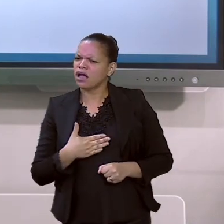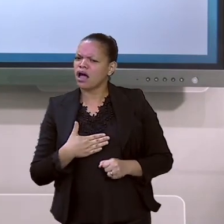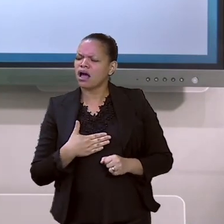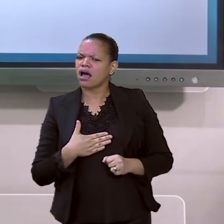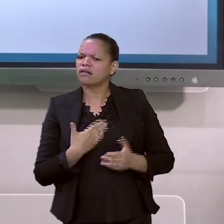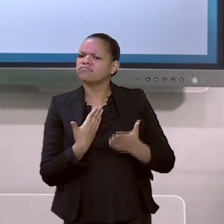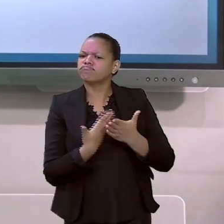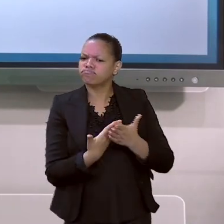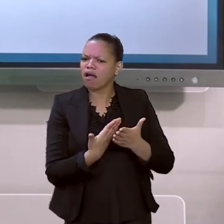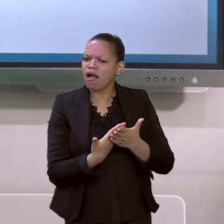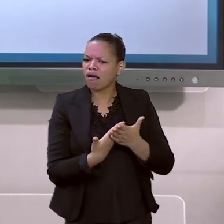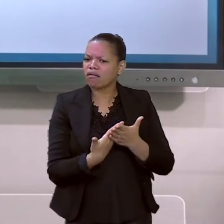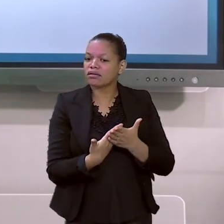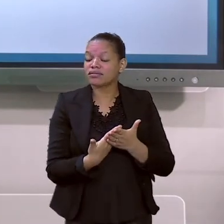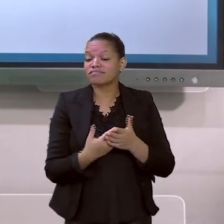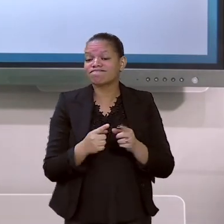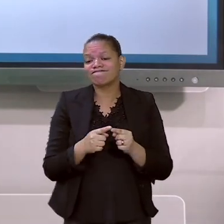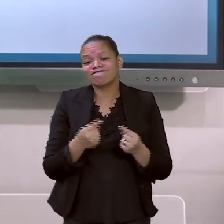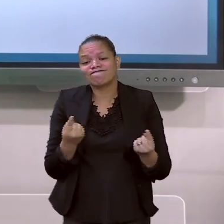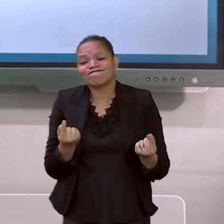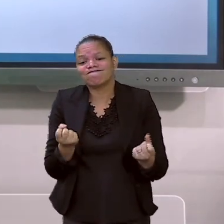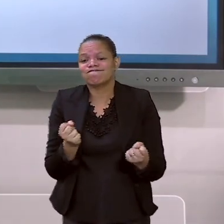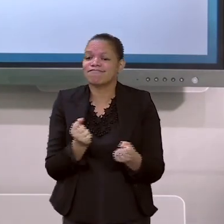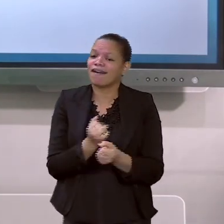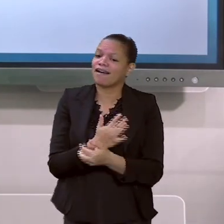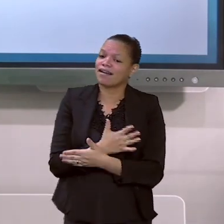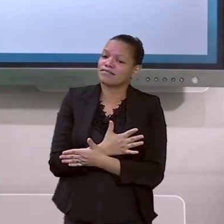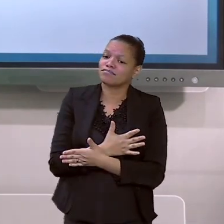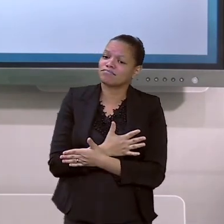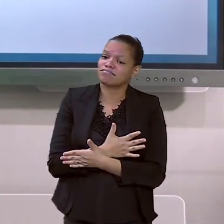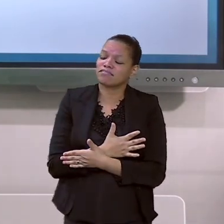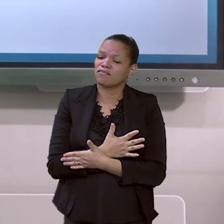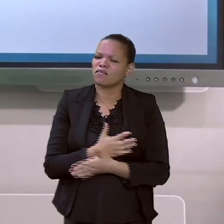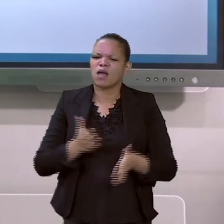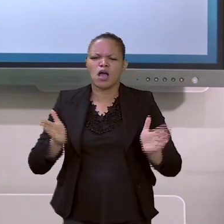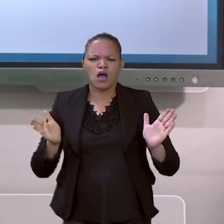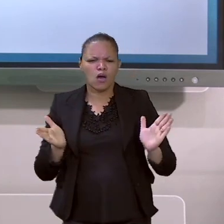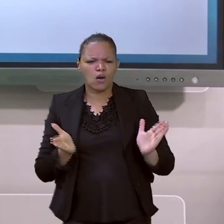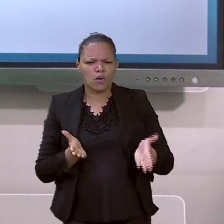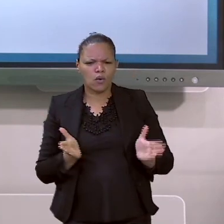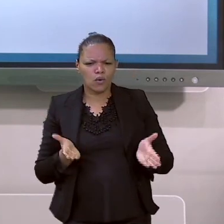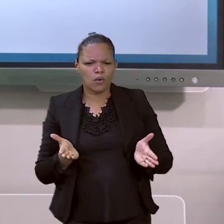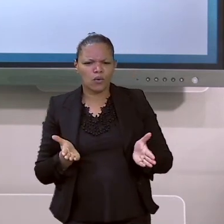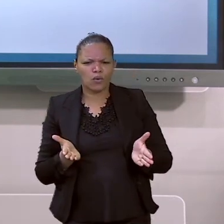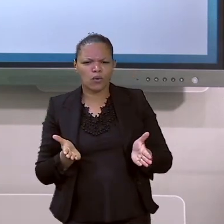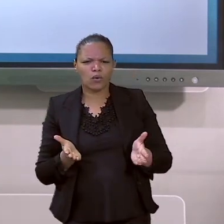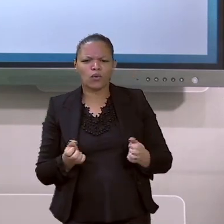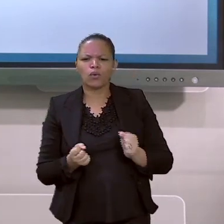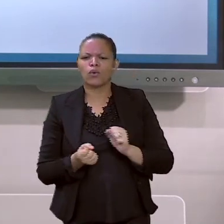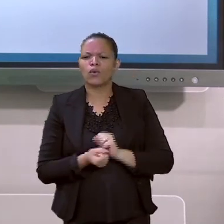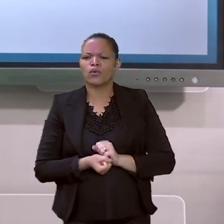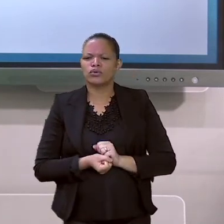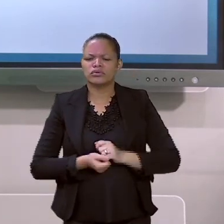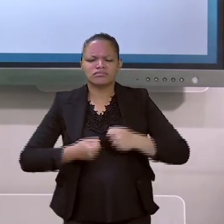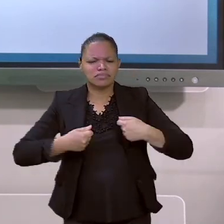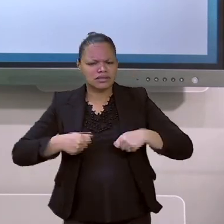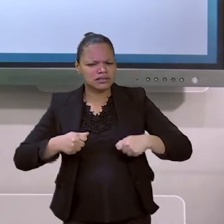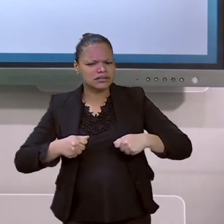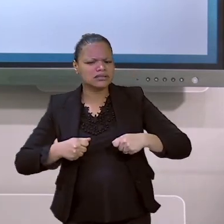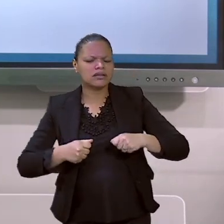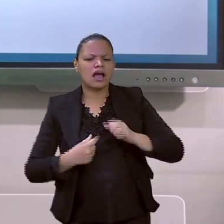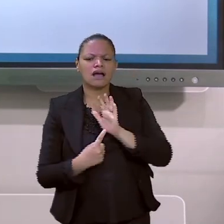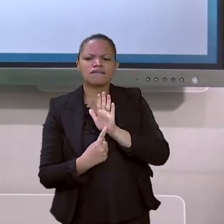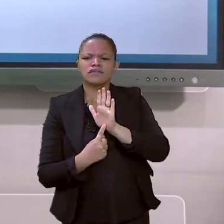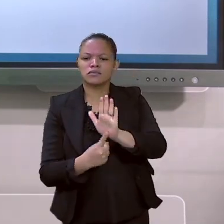a nossa aula acabou. Isso mesmo. Mas hoje eu trouxe um pouquinho para vocês falando sobre essa rua tão importante,